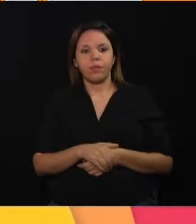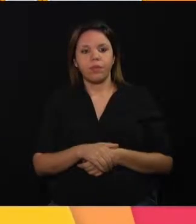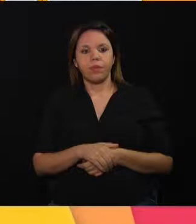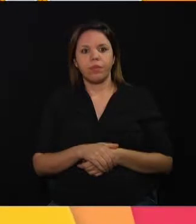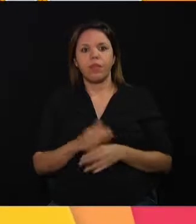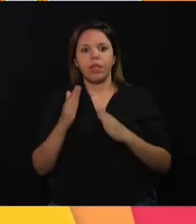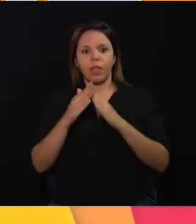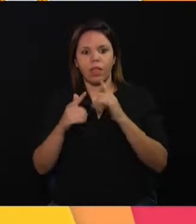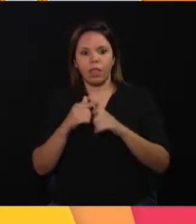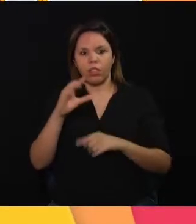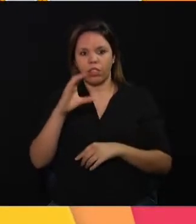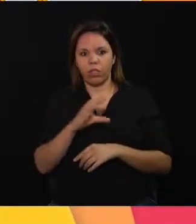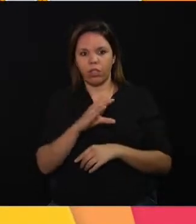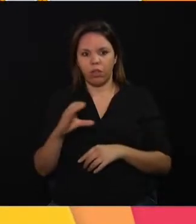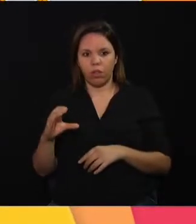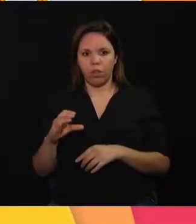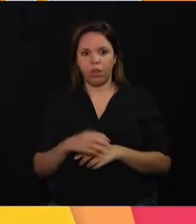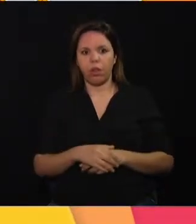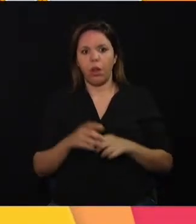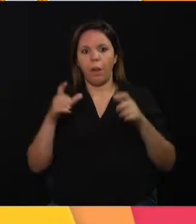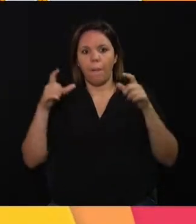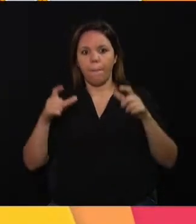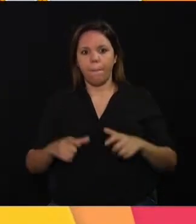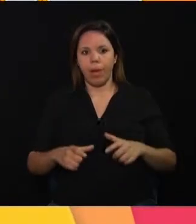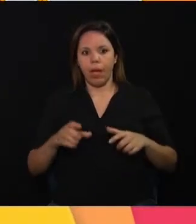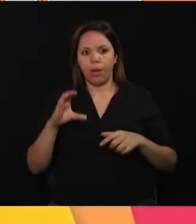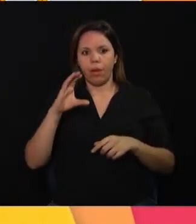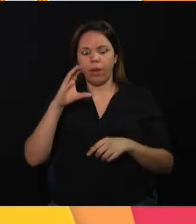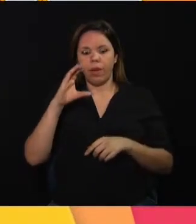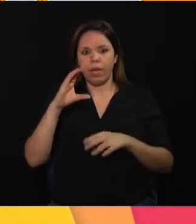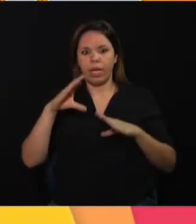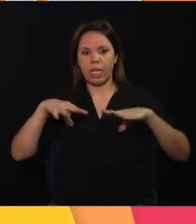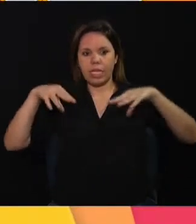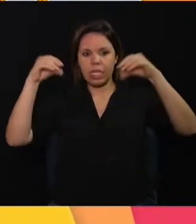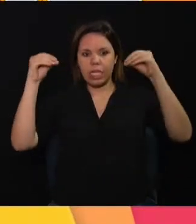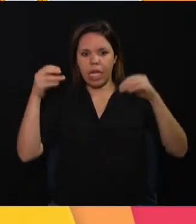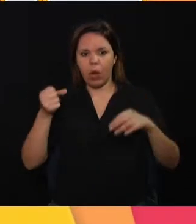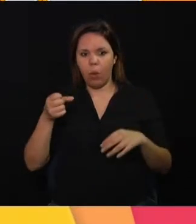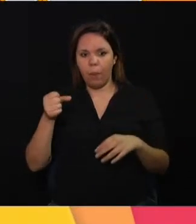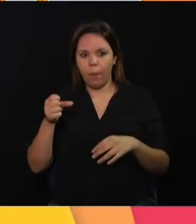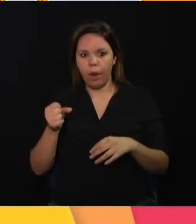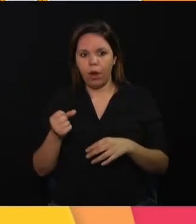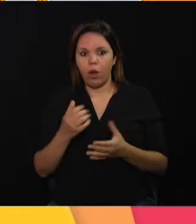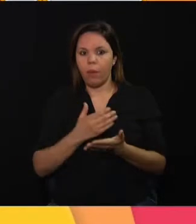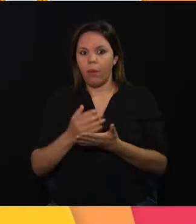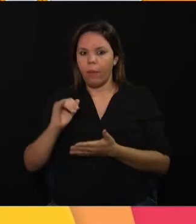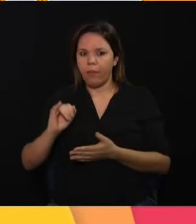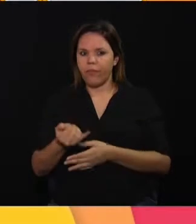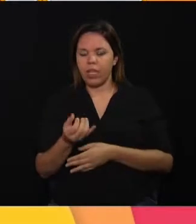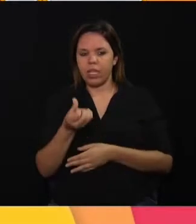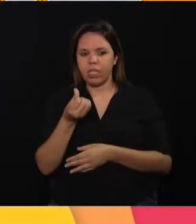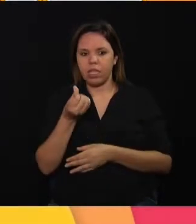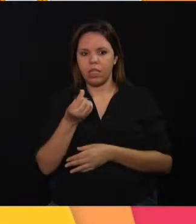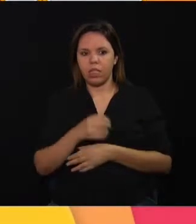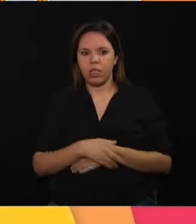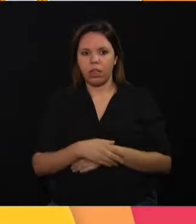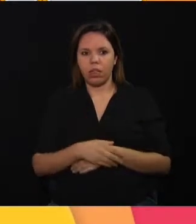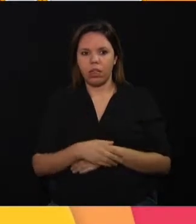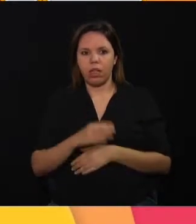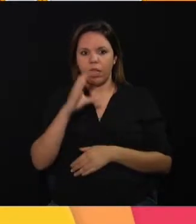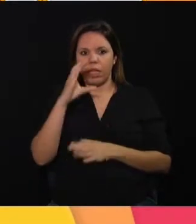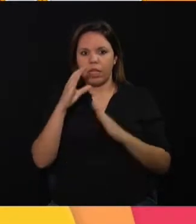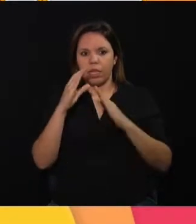na Vila Castelo Branco, esse é o último final de semana de quermesse. Aproveita que começa às 6 horas. Na Paróquia Nossa Senhora do